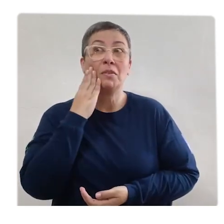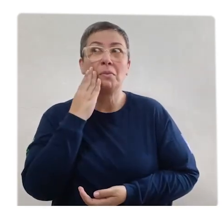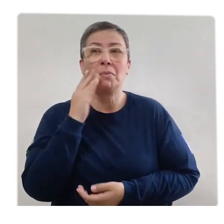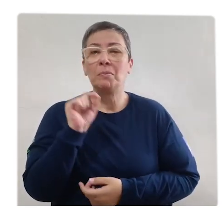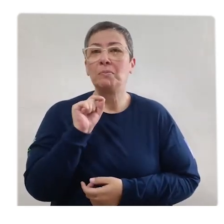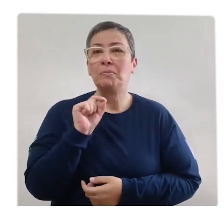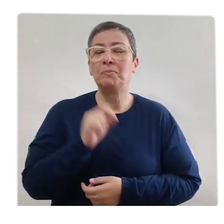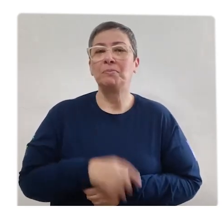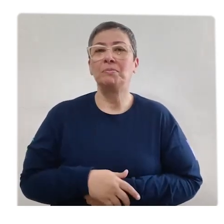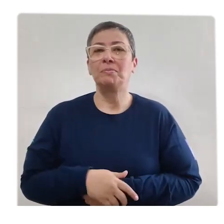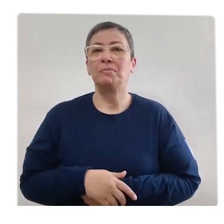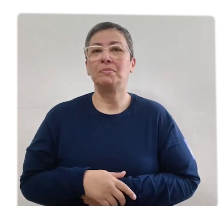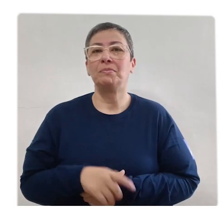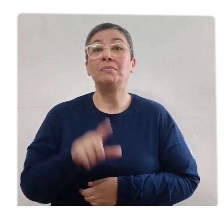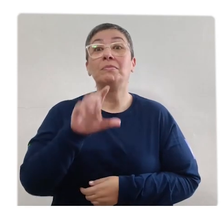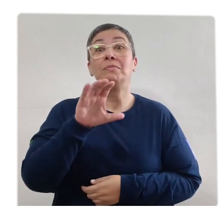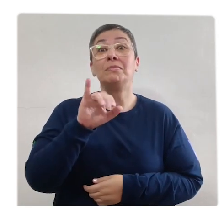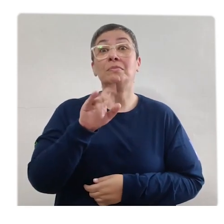Vamos lá